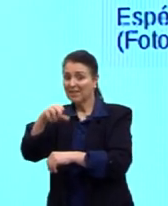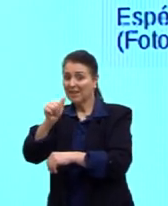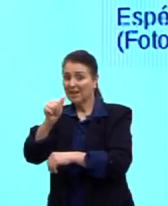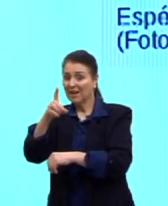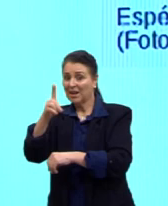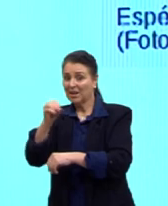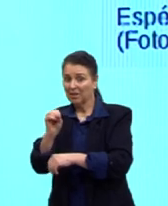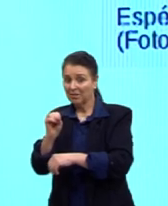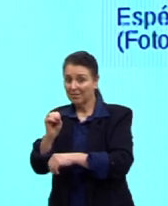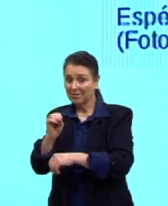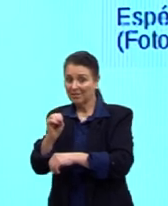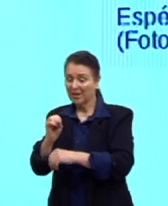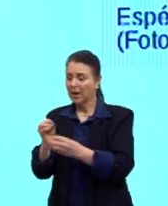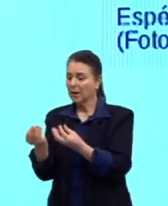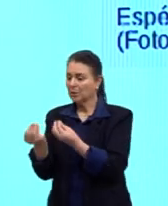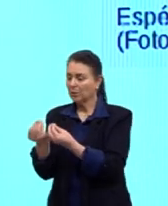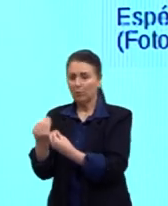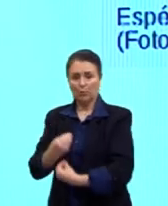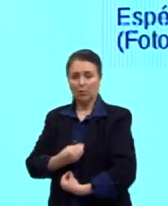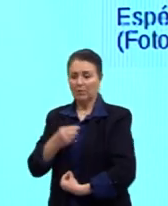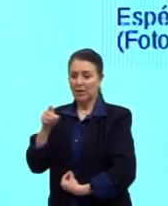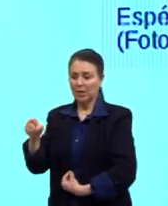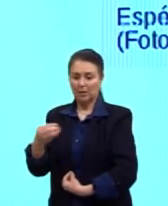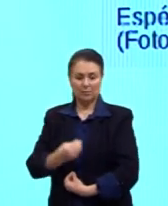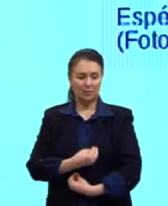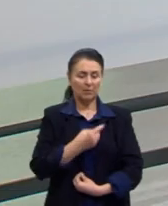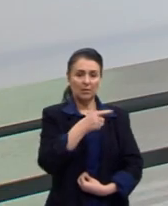haver uma posterior especiação.